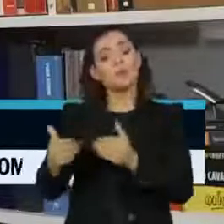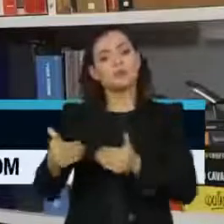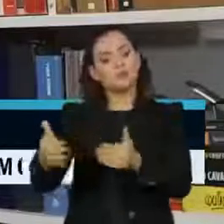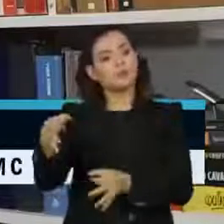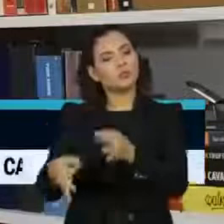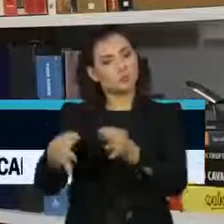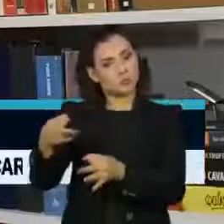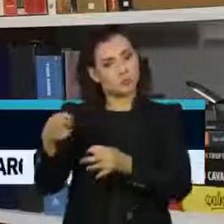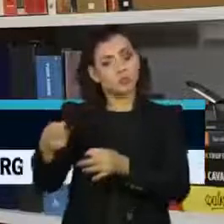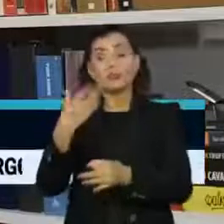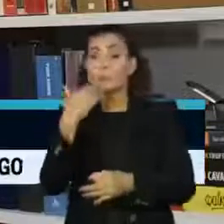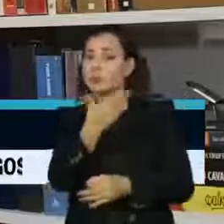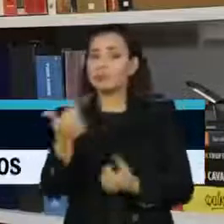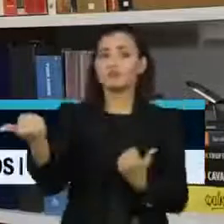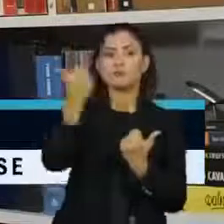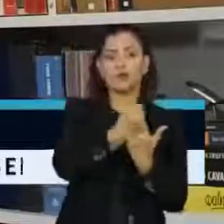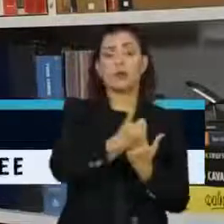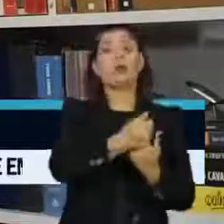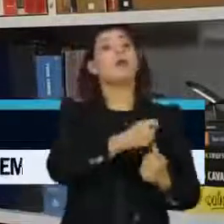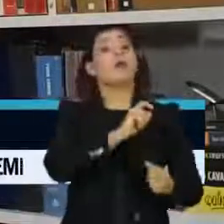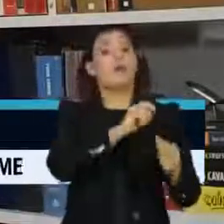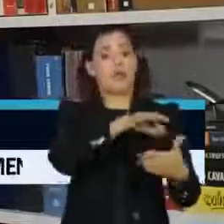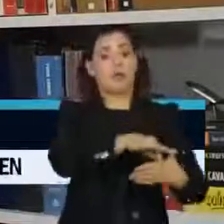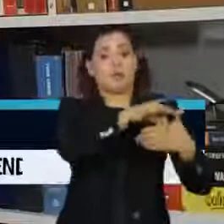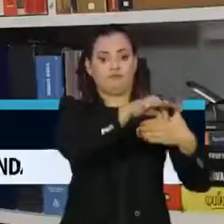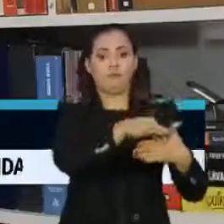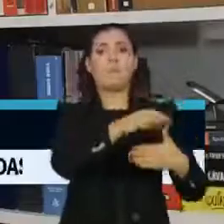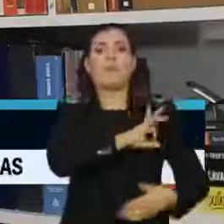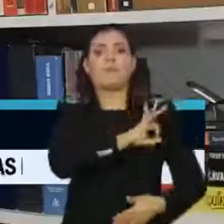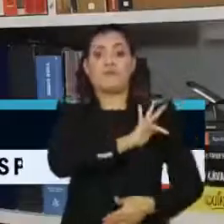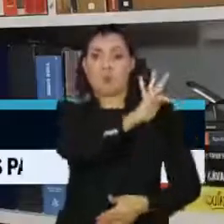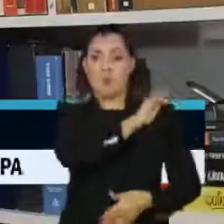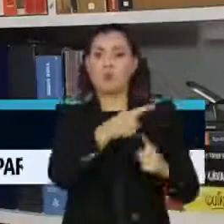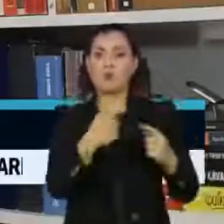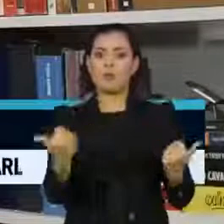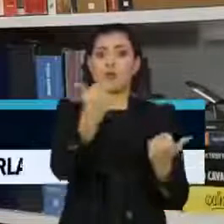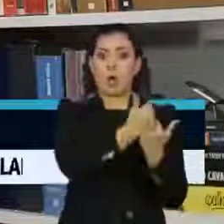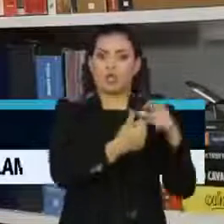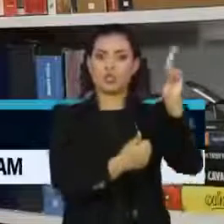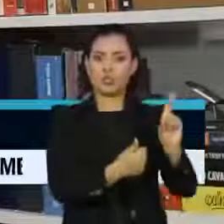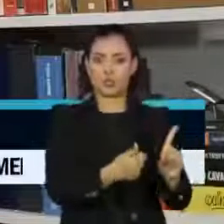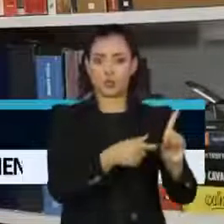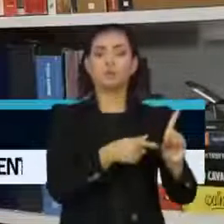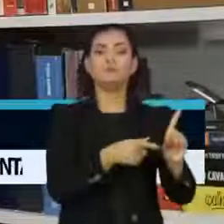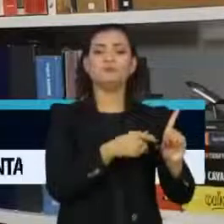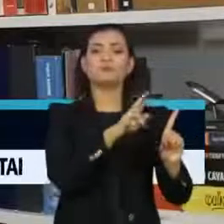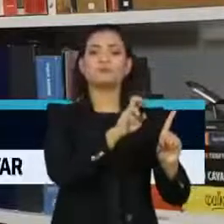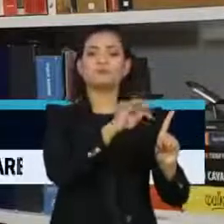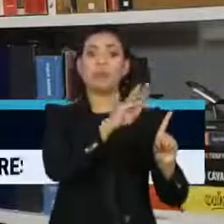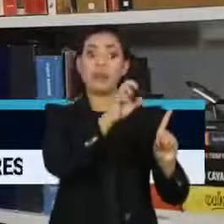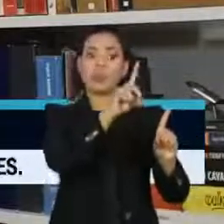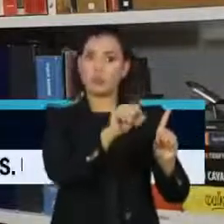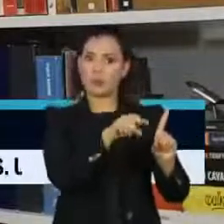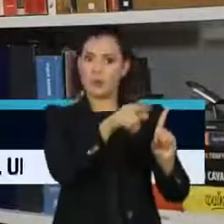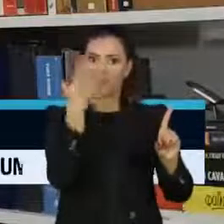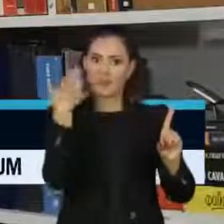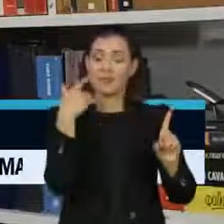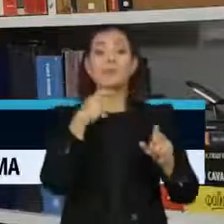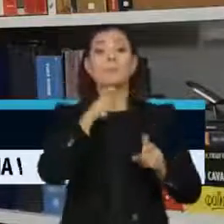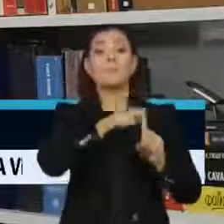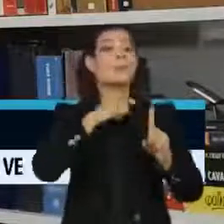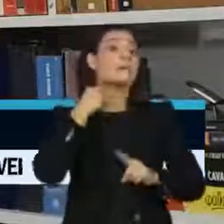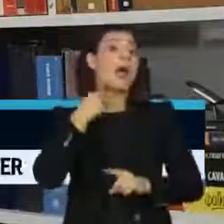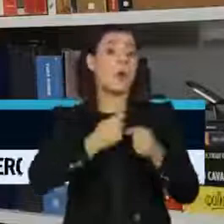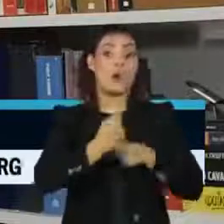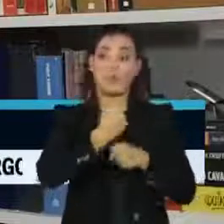mudar o comando da Polícia Federal. Na rede social, Anderson Torres anunciou a troca do diretor-geral, Rolando de Souza, que estava no cargo desde maio